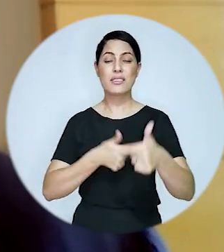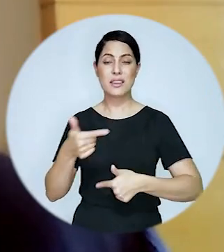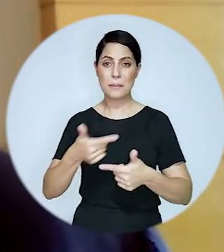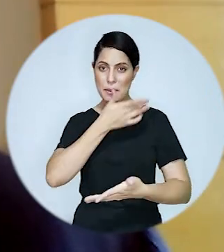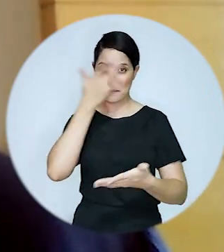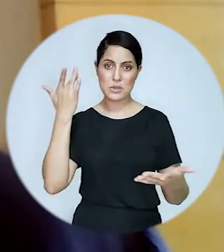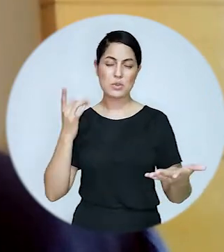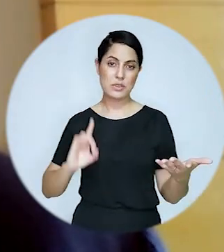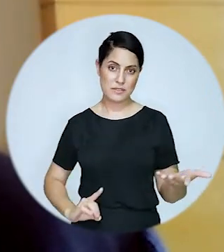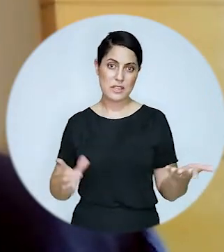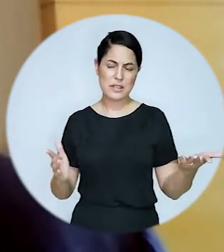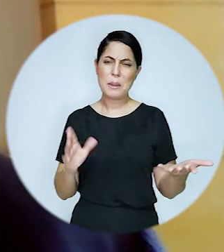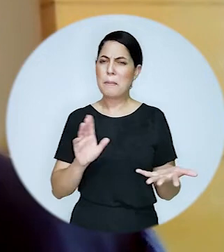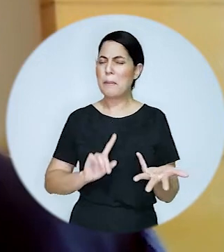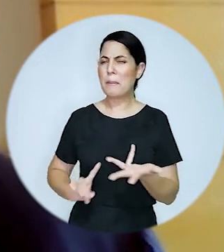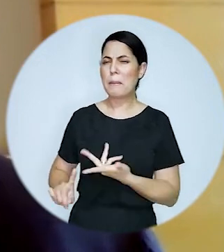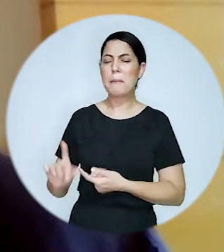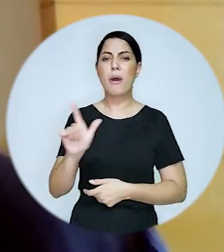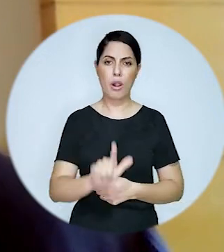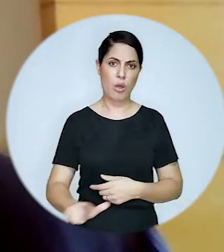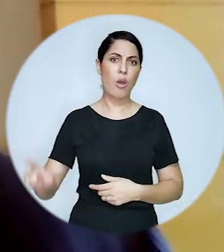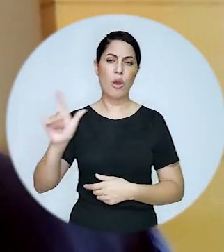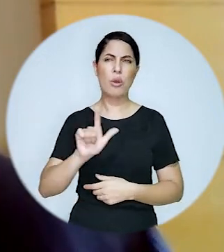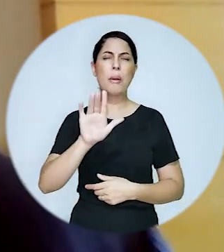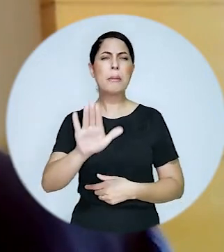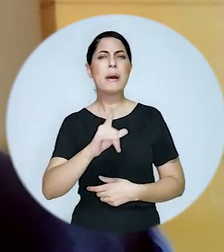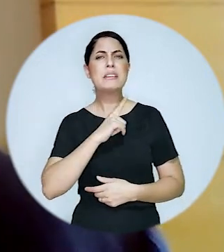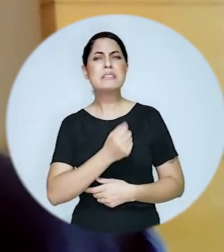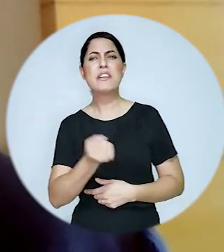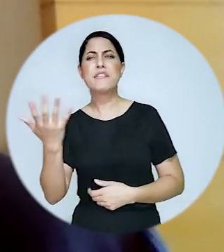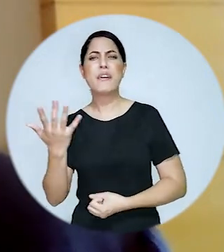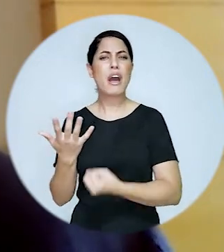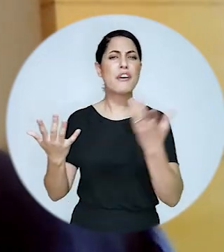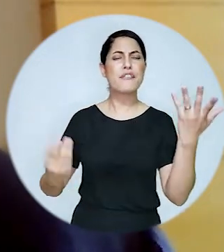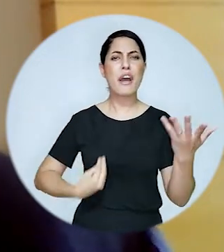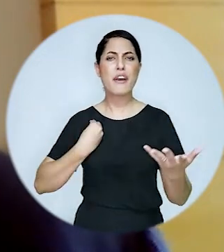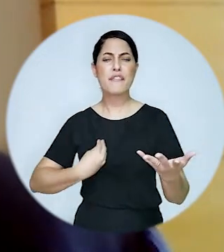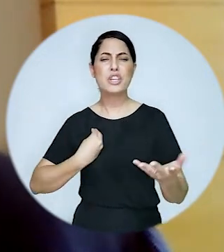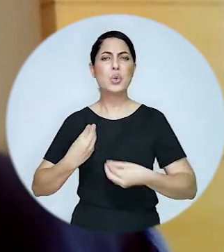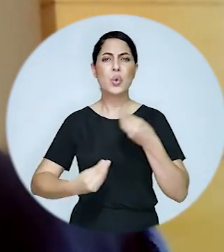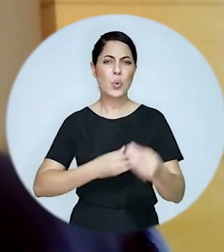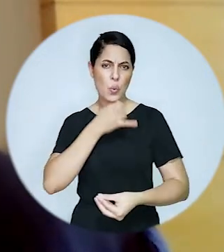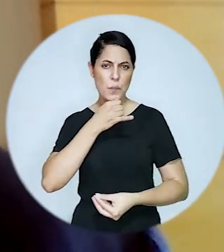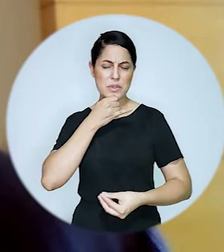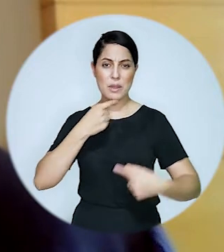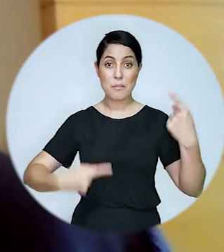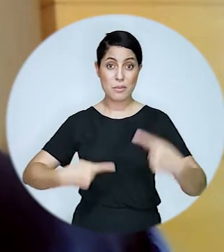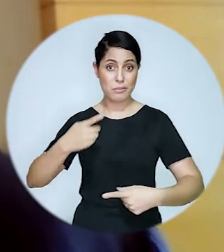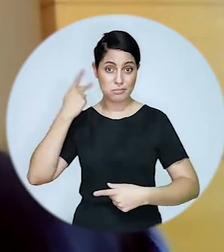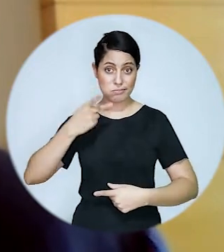direito ao trabalho das pessoas com deficiência e claro que tudo isso vale também para os mais diferentes aspectos da vida os direitos